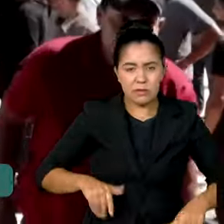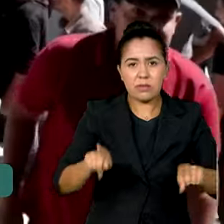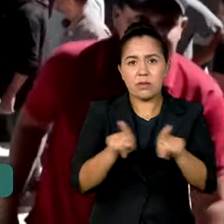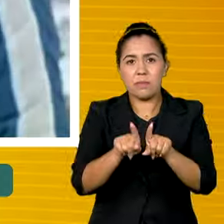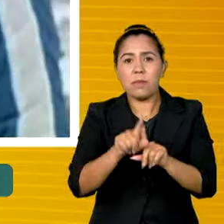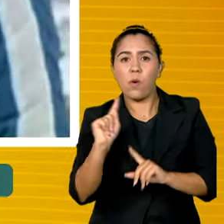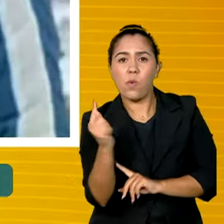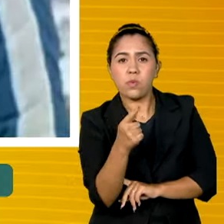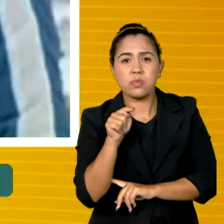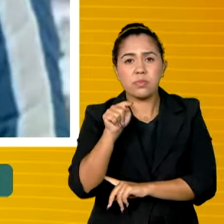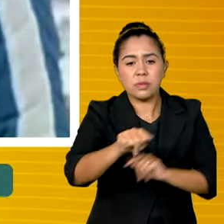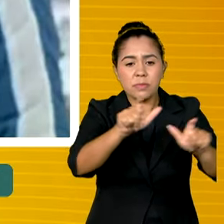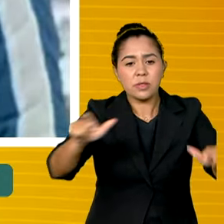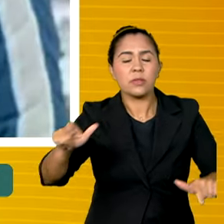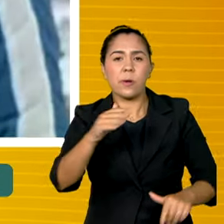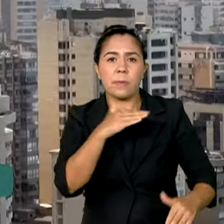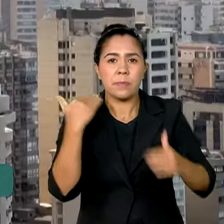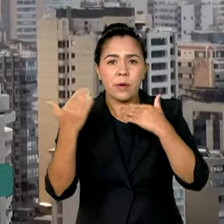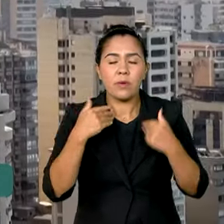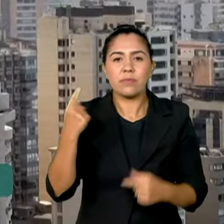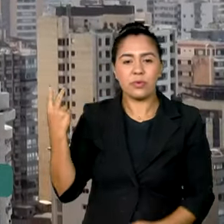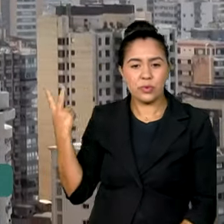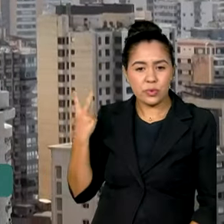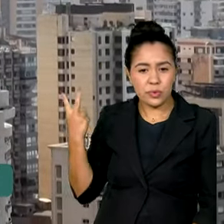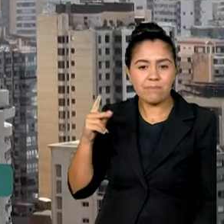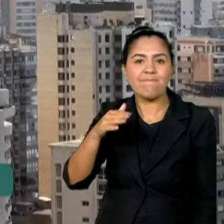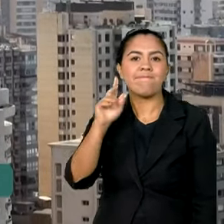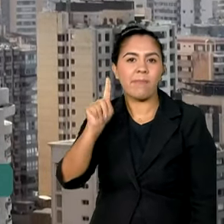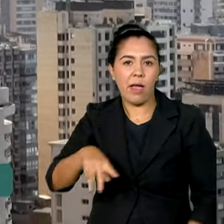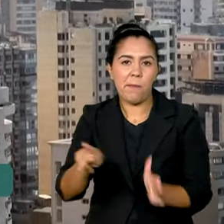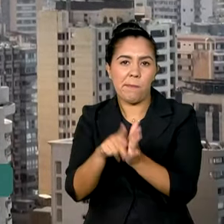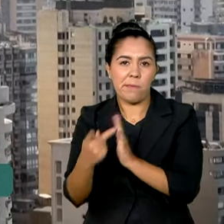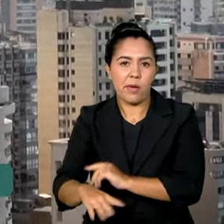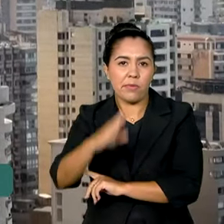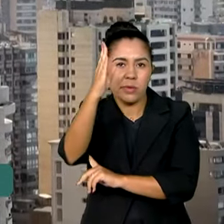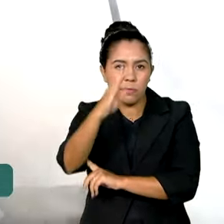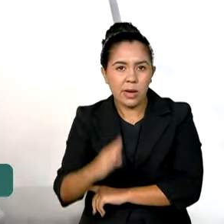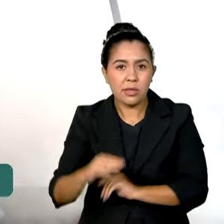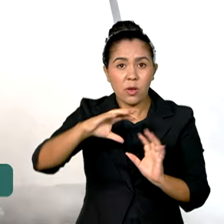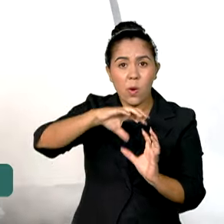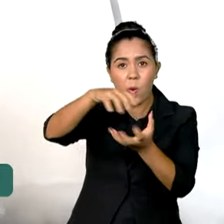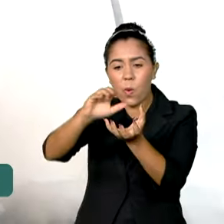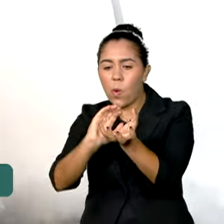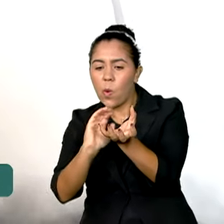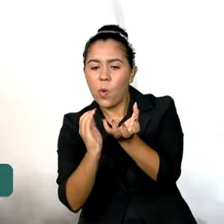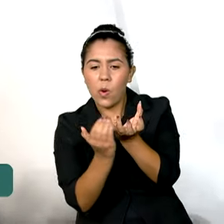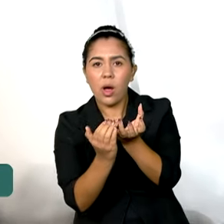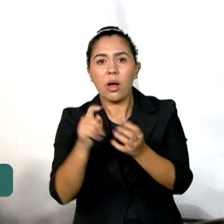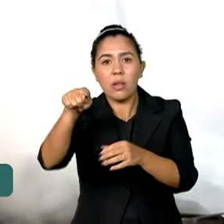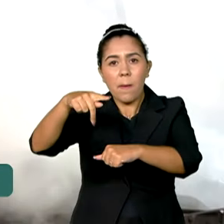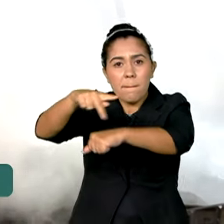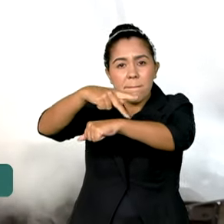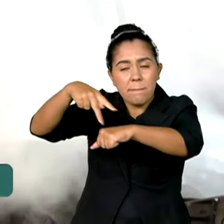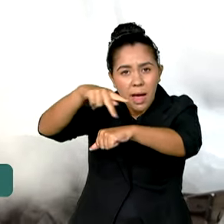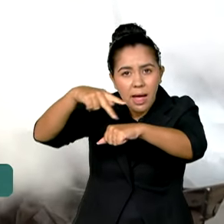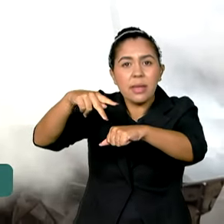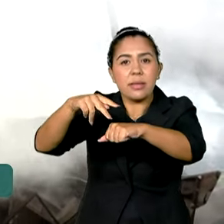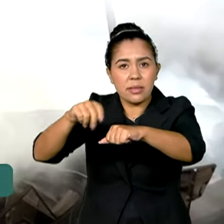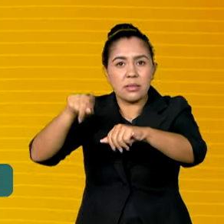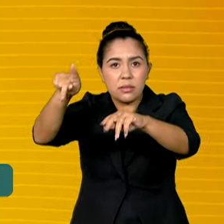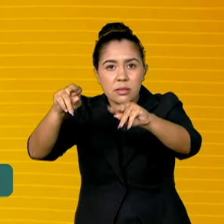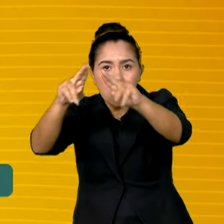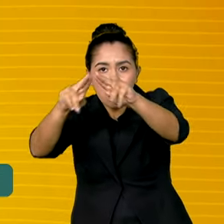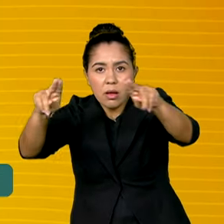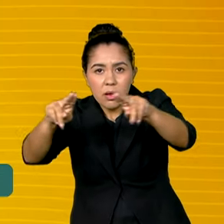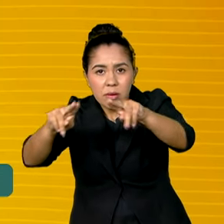entre eles, dois brasileiros. A maior comunidade brasileira no Oriente Médio, o Líbano vive um cenário de terror.